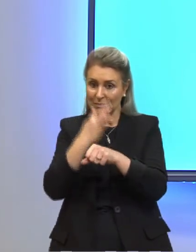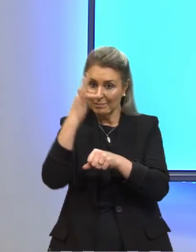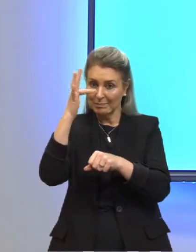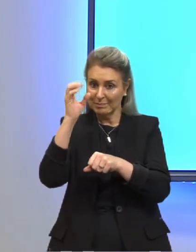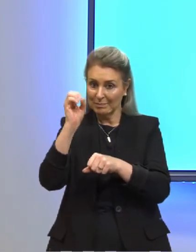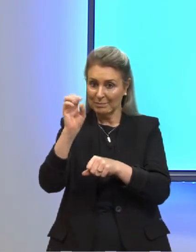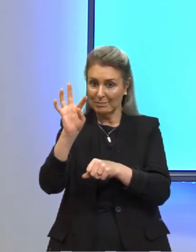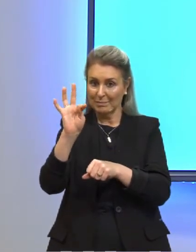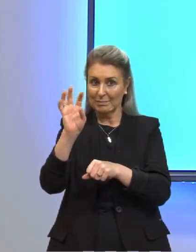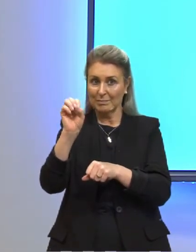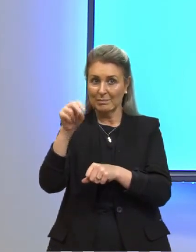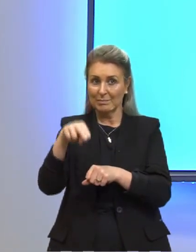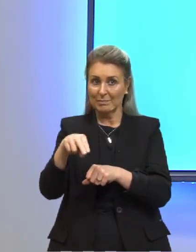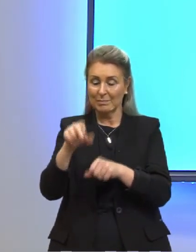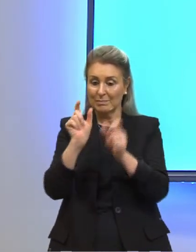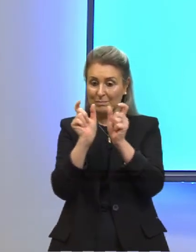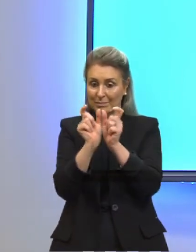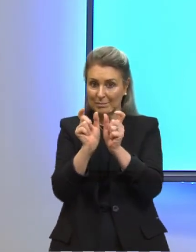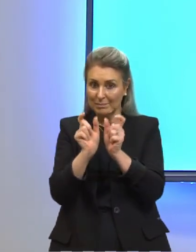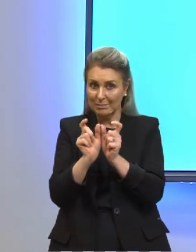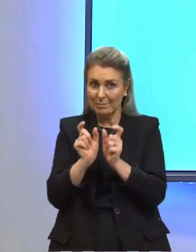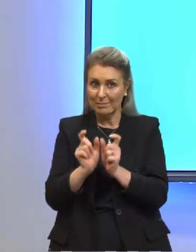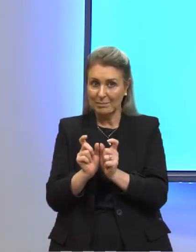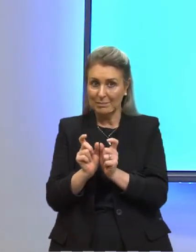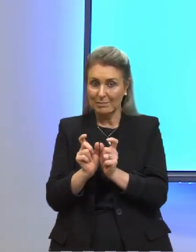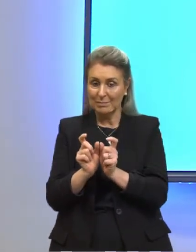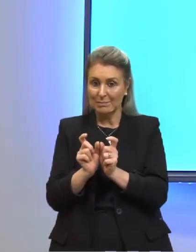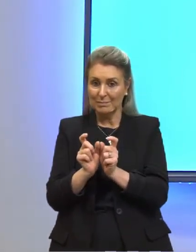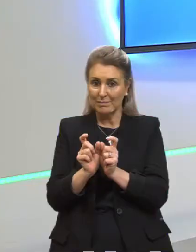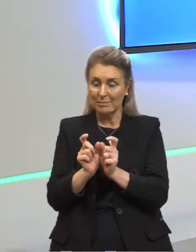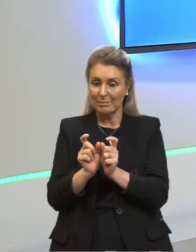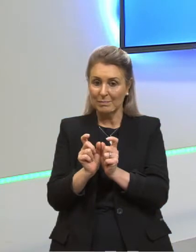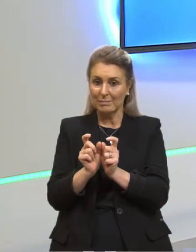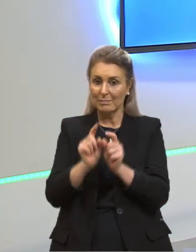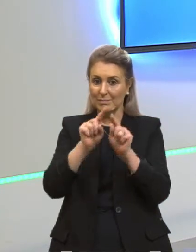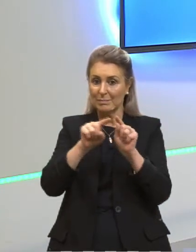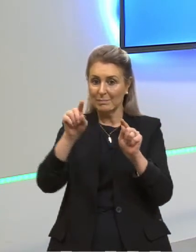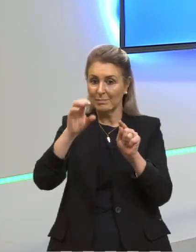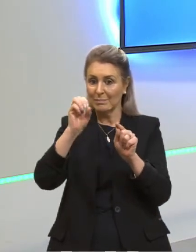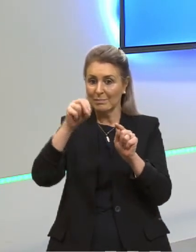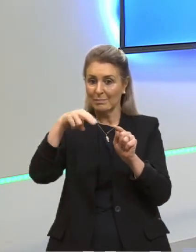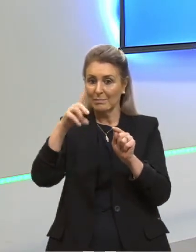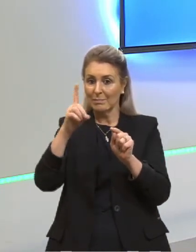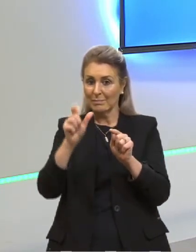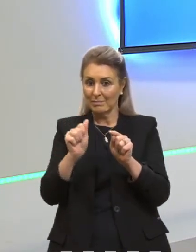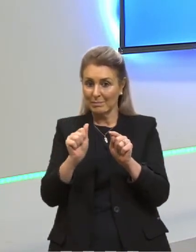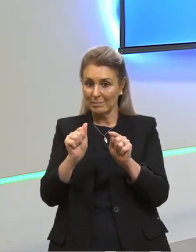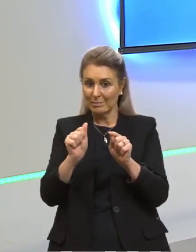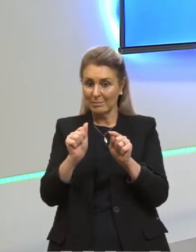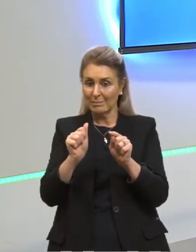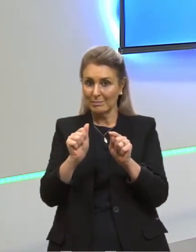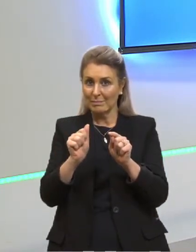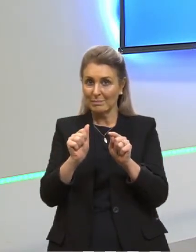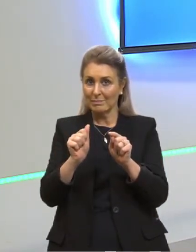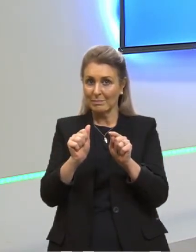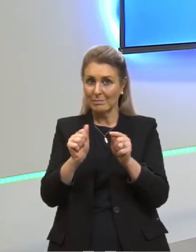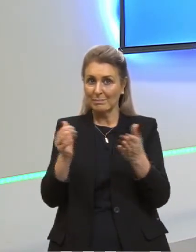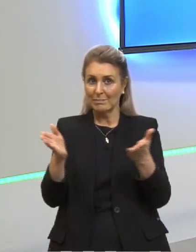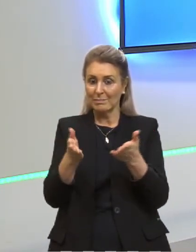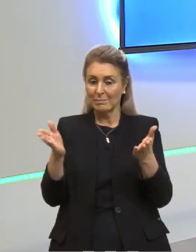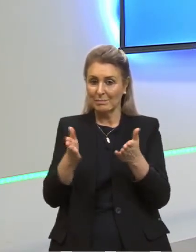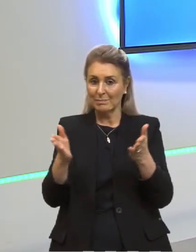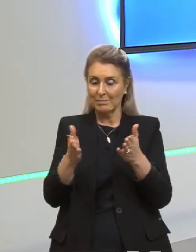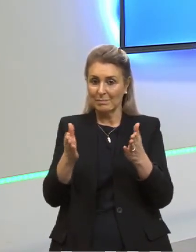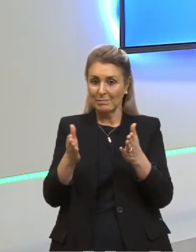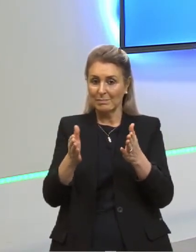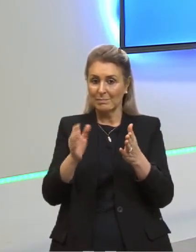partícula, né? Que a gente pode chamar de partícula onda, não só partícula, nem só onda. Agora, o